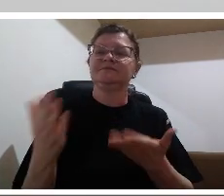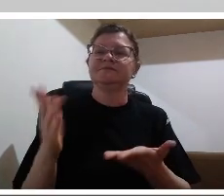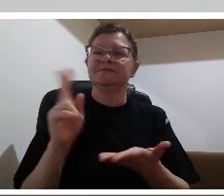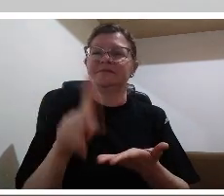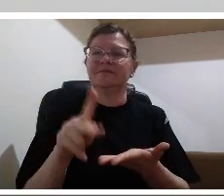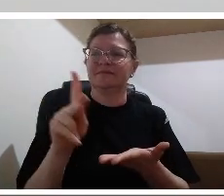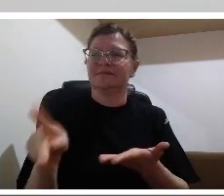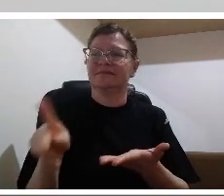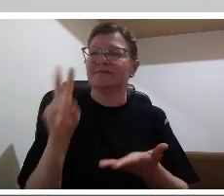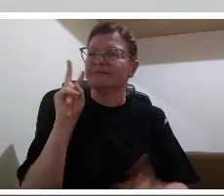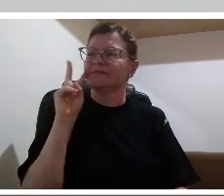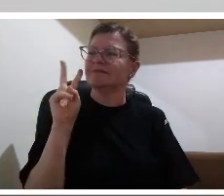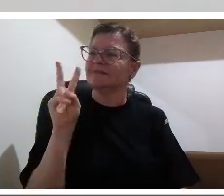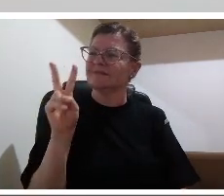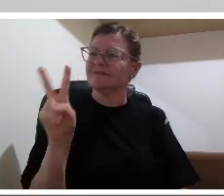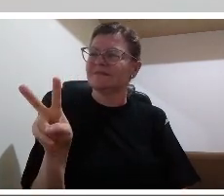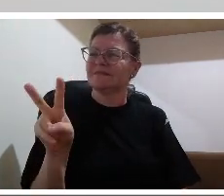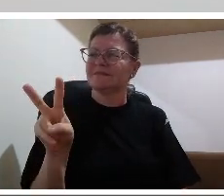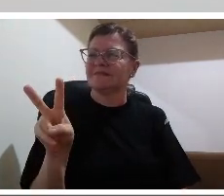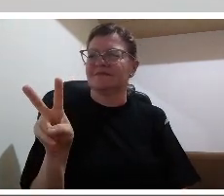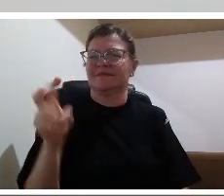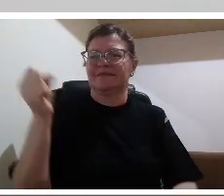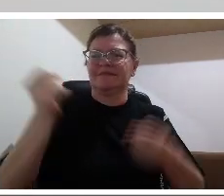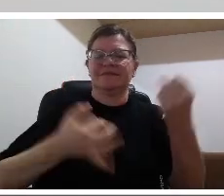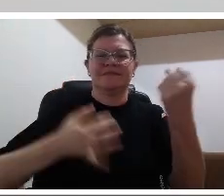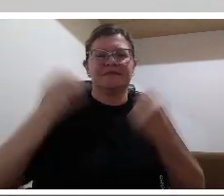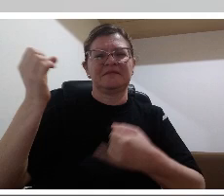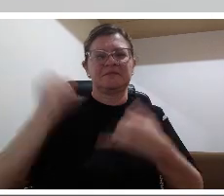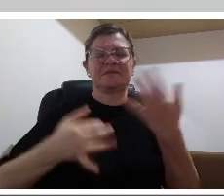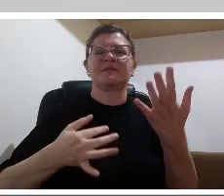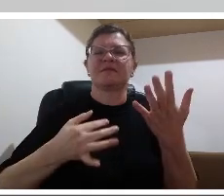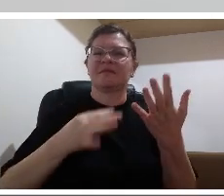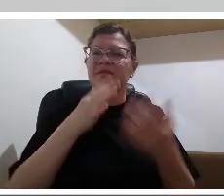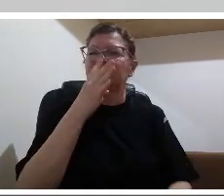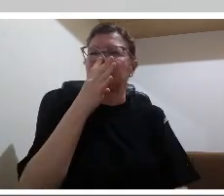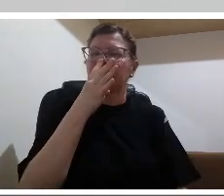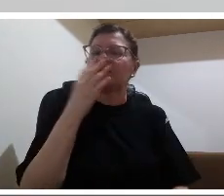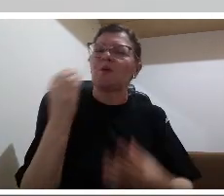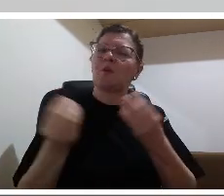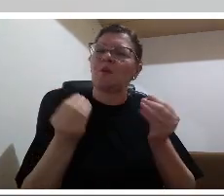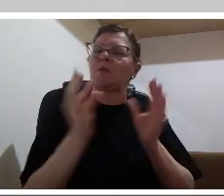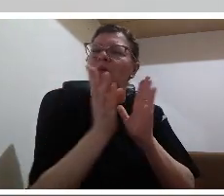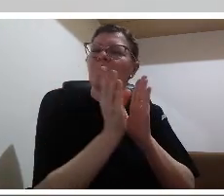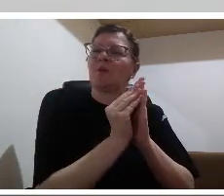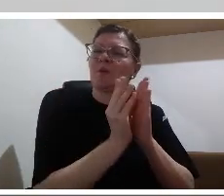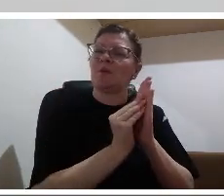indissociáveis né e essa realidade que estamos vivendo